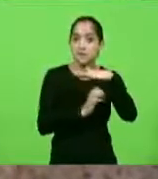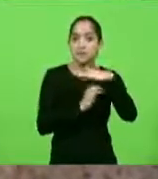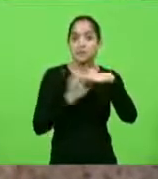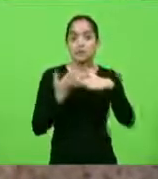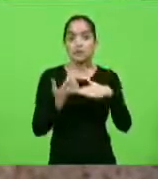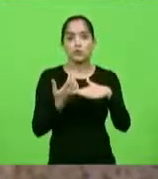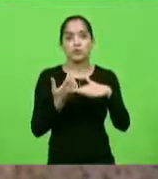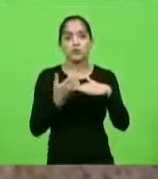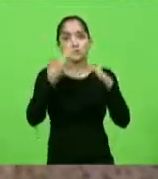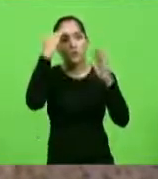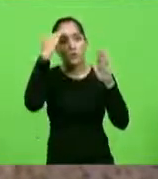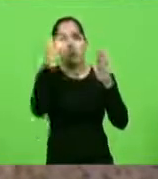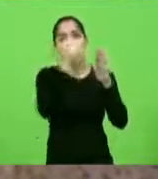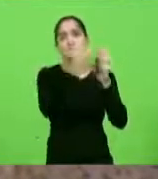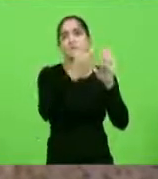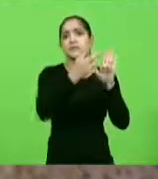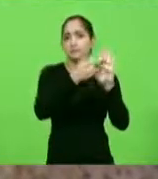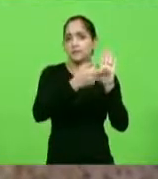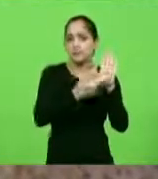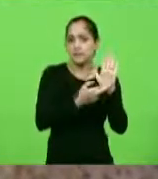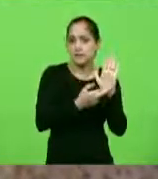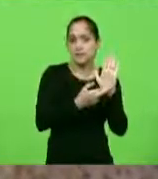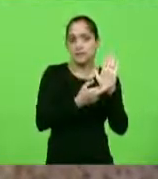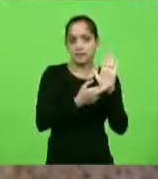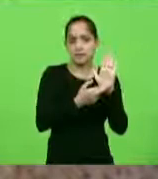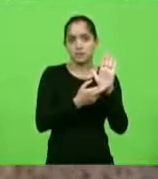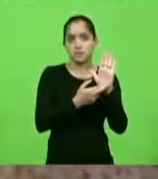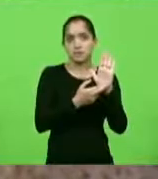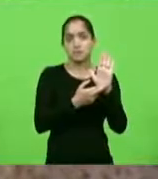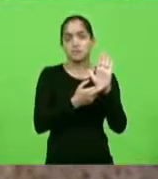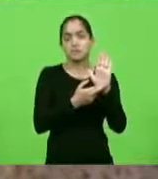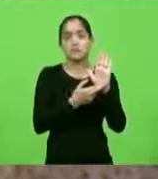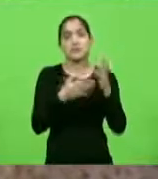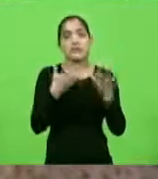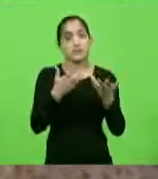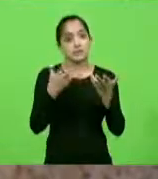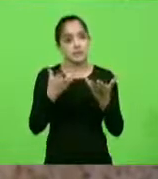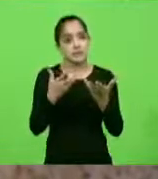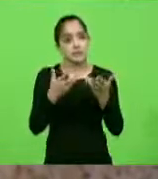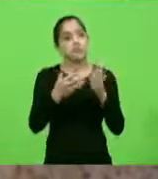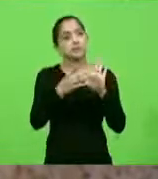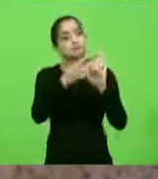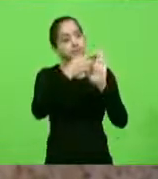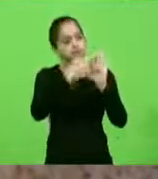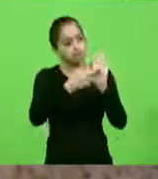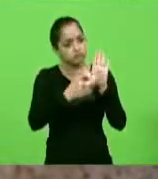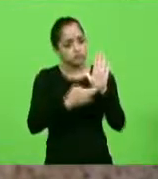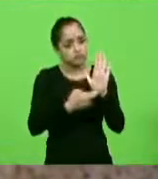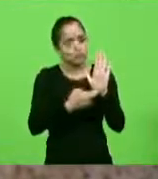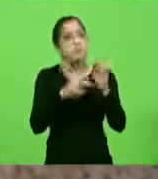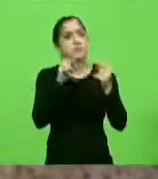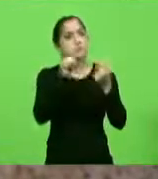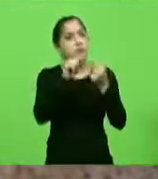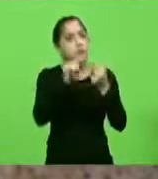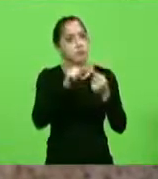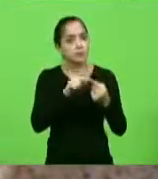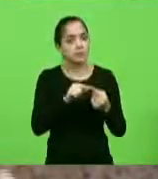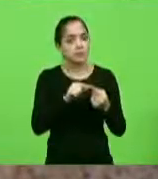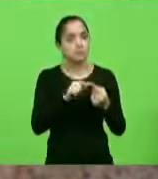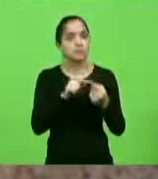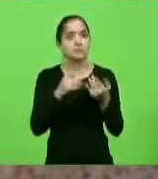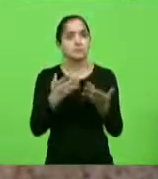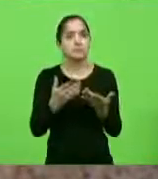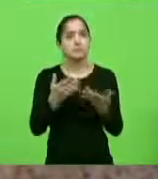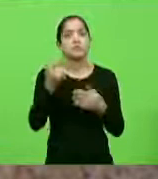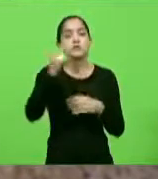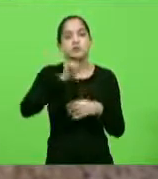atenderem aos protocolos de segurança, não é isso, eles querem só protocolos que façam sentido e por isso